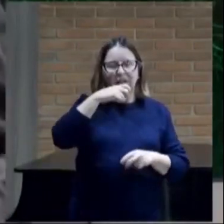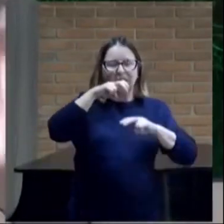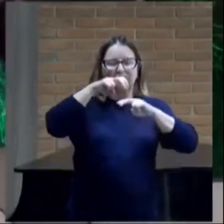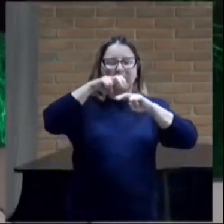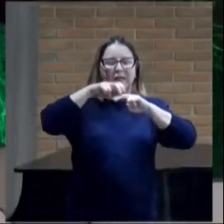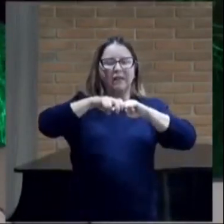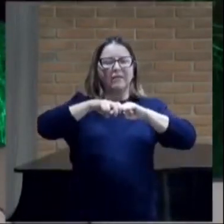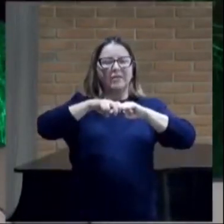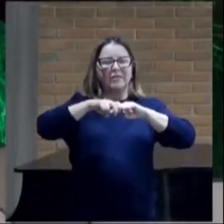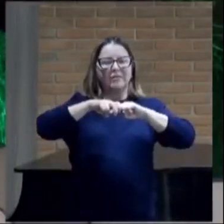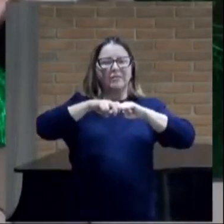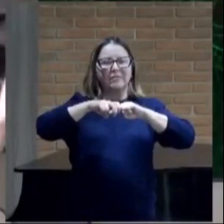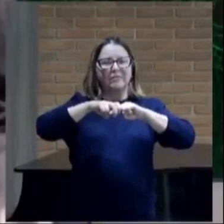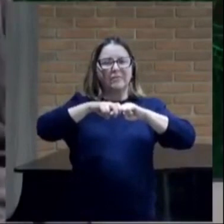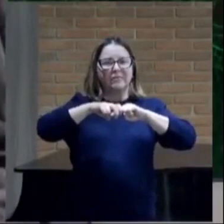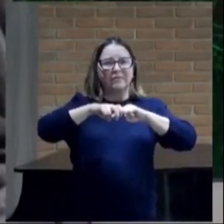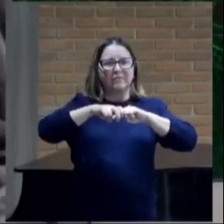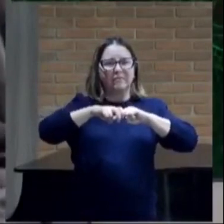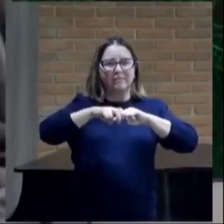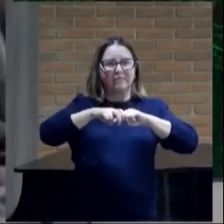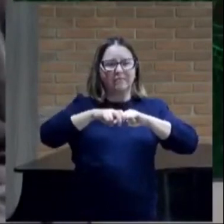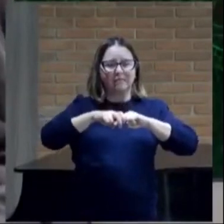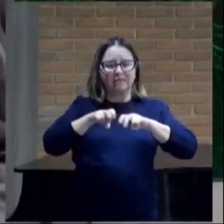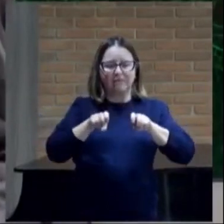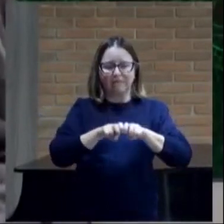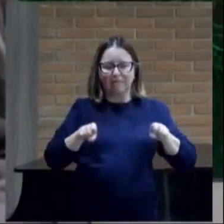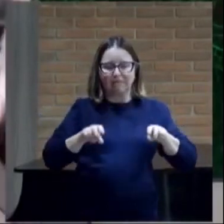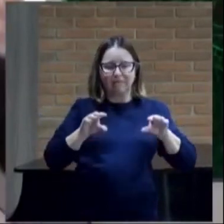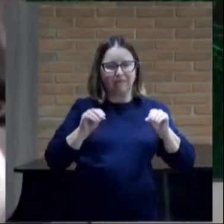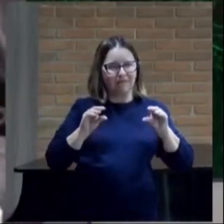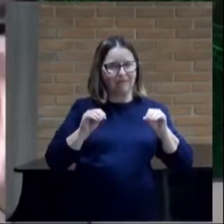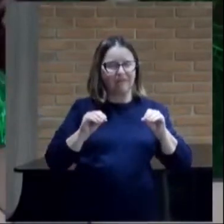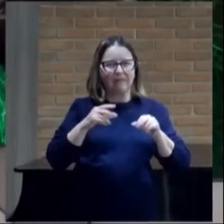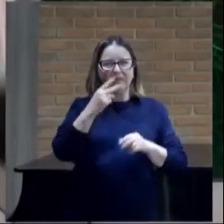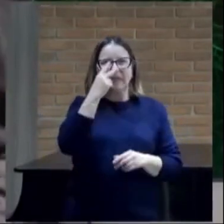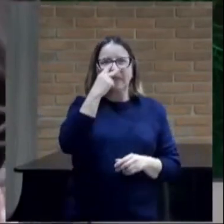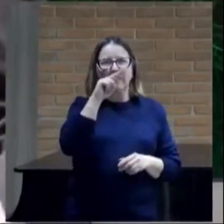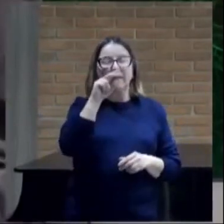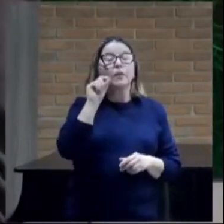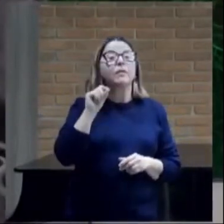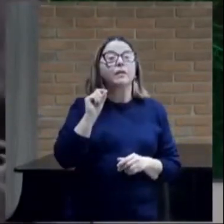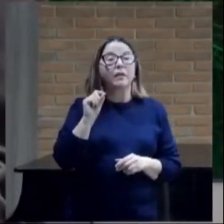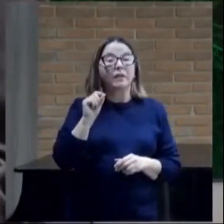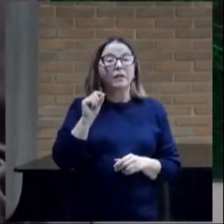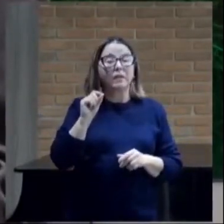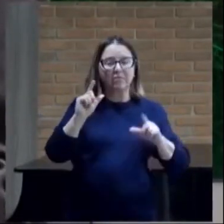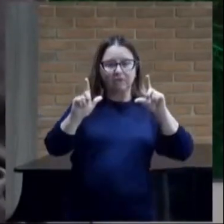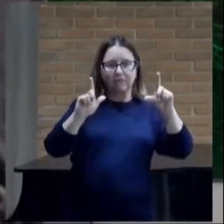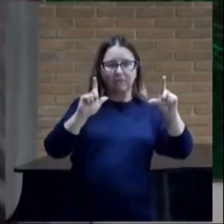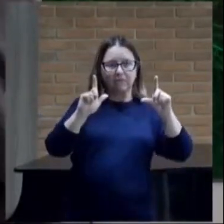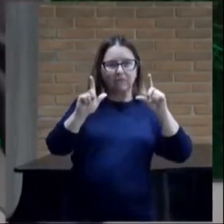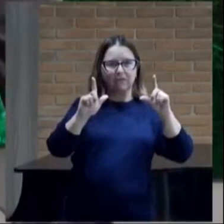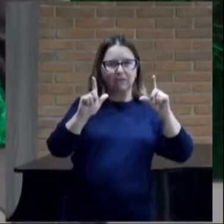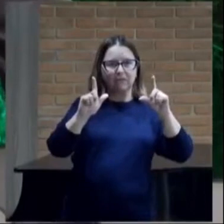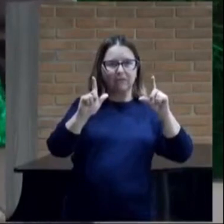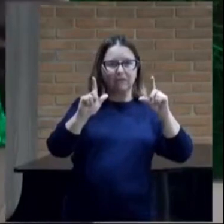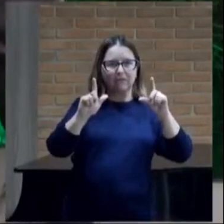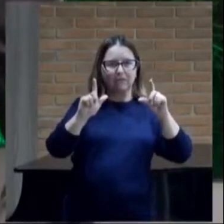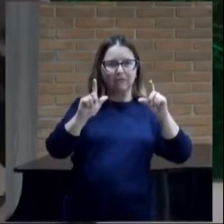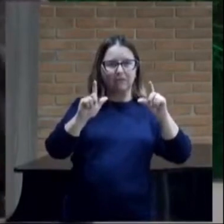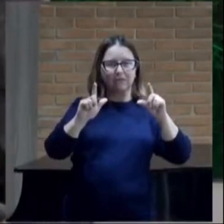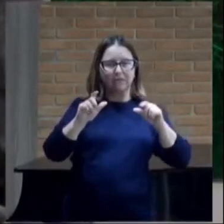sentado num sofá vendo o que? CNN